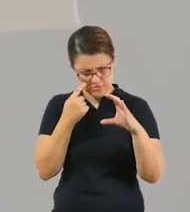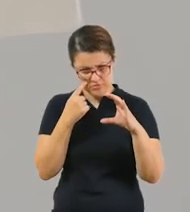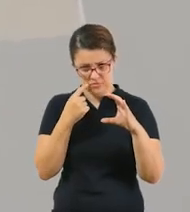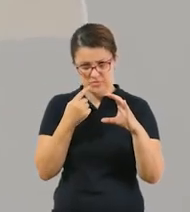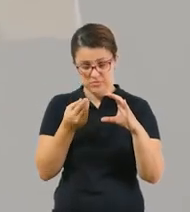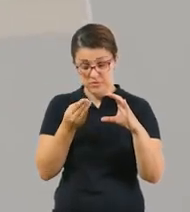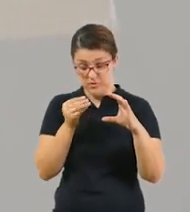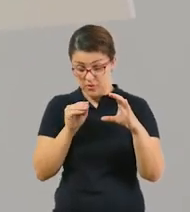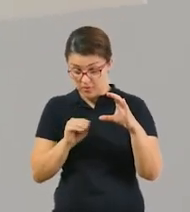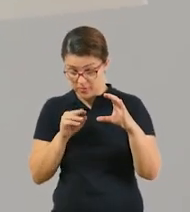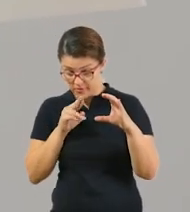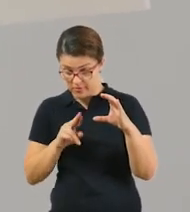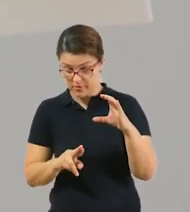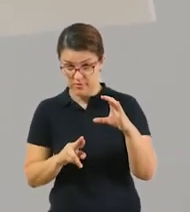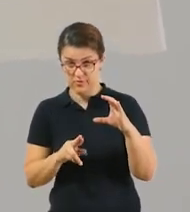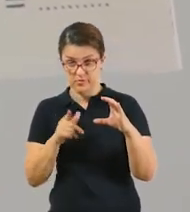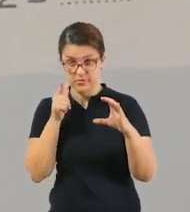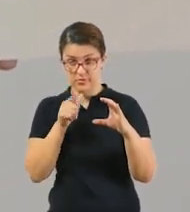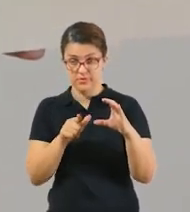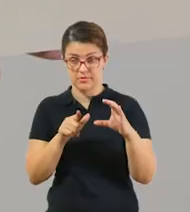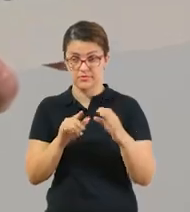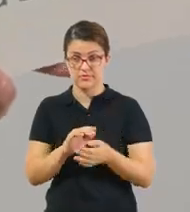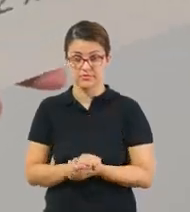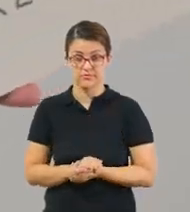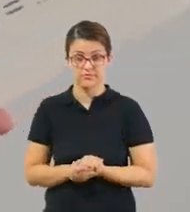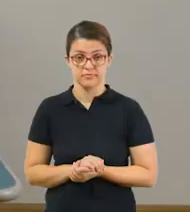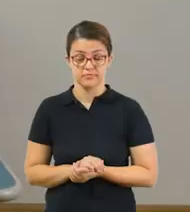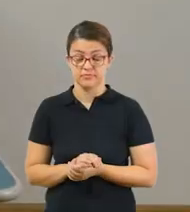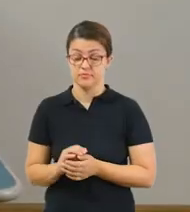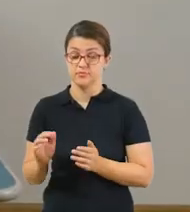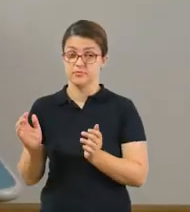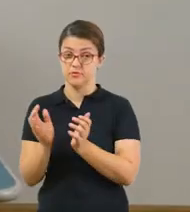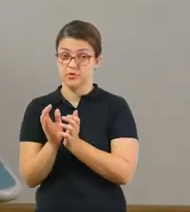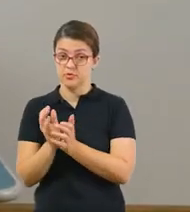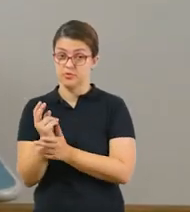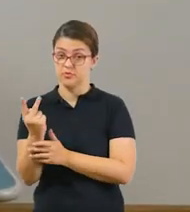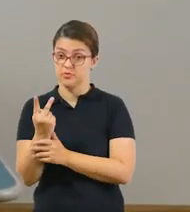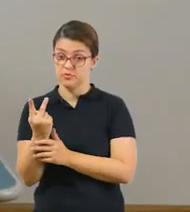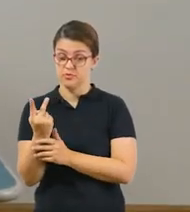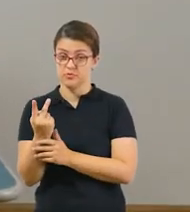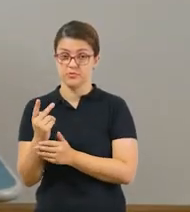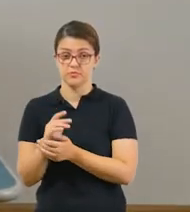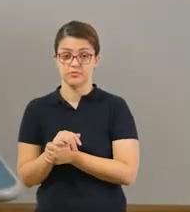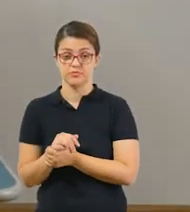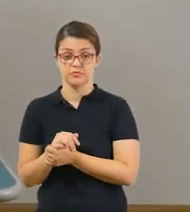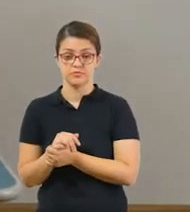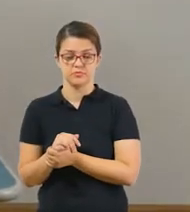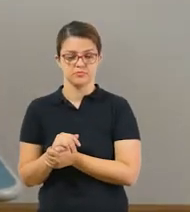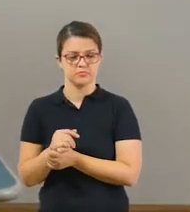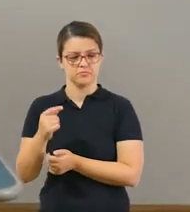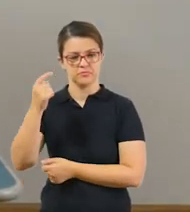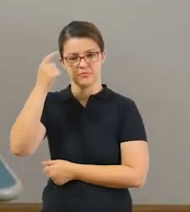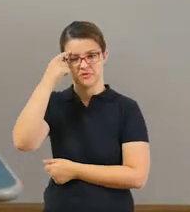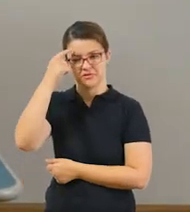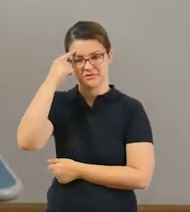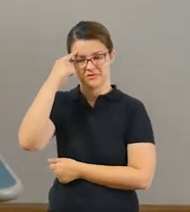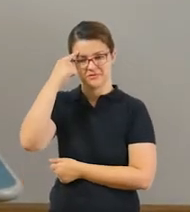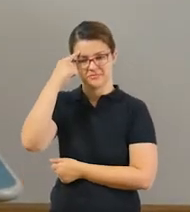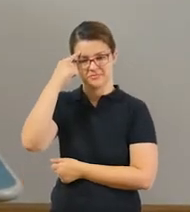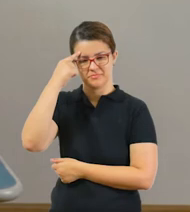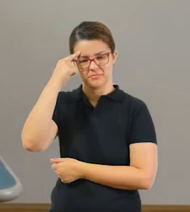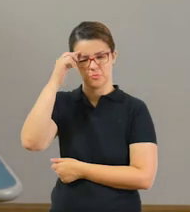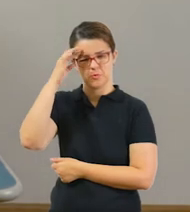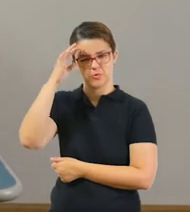para colocar a resposta na frente. Certo? E o termo 2? Imaginem que vocês receberam uma